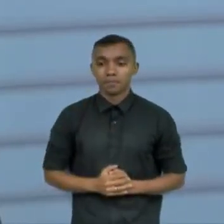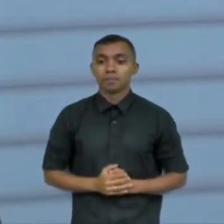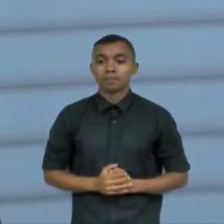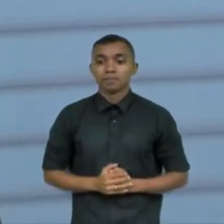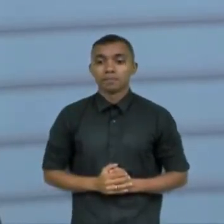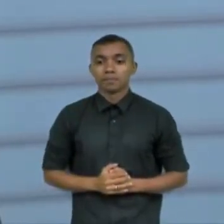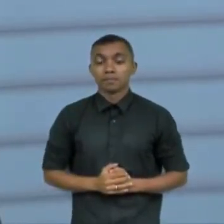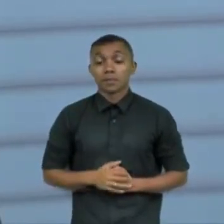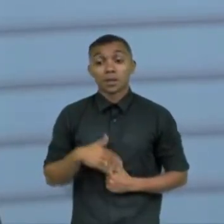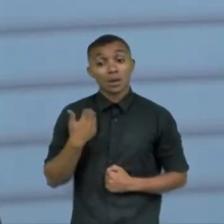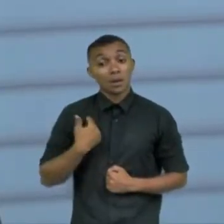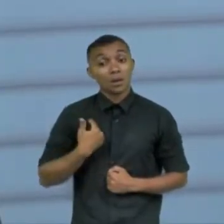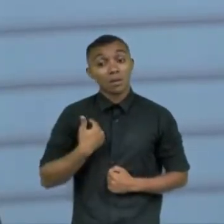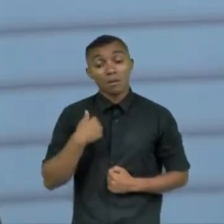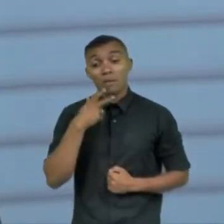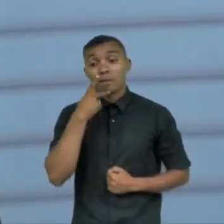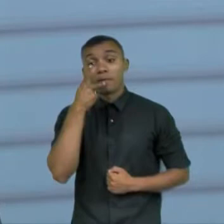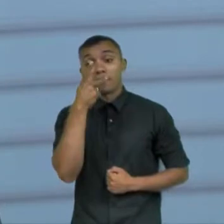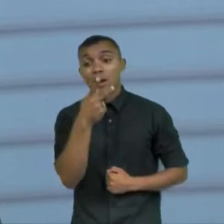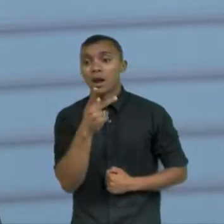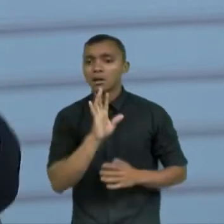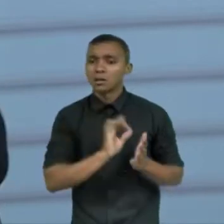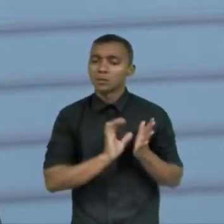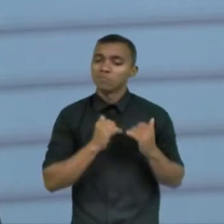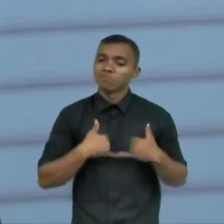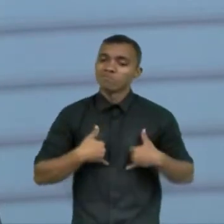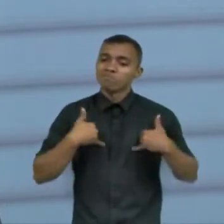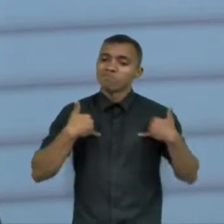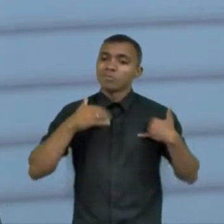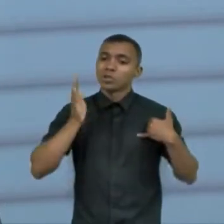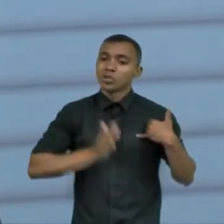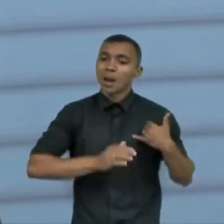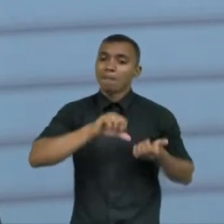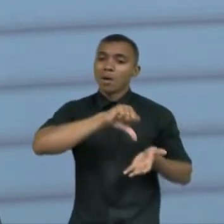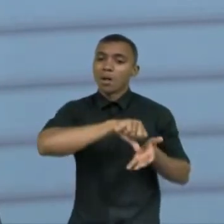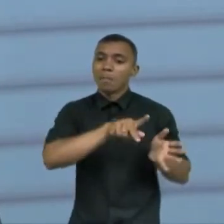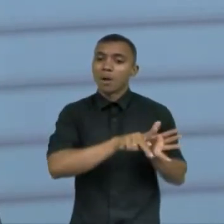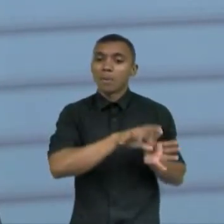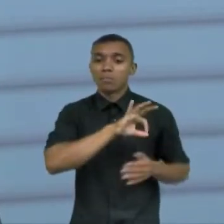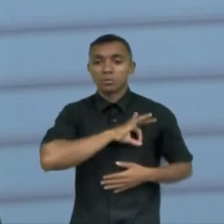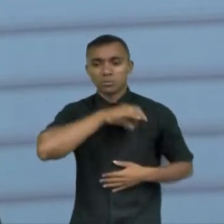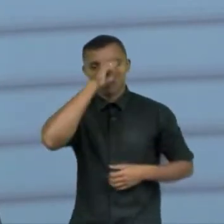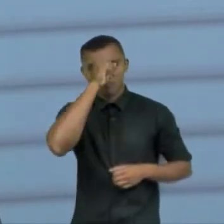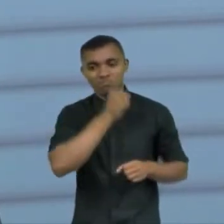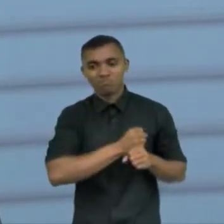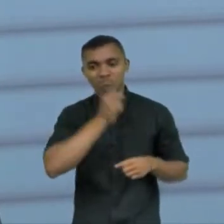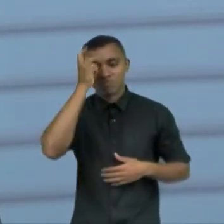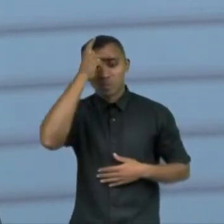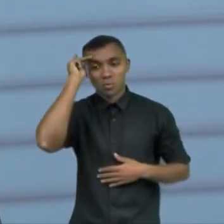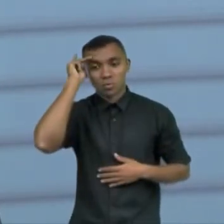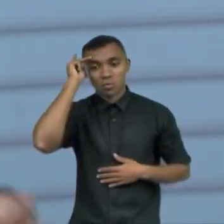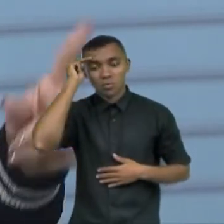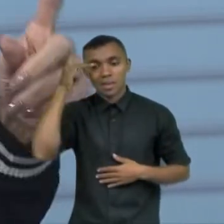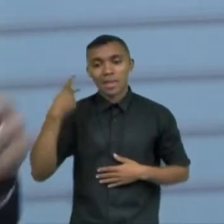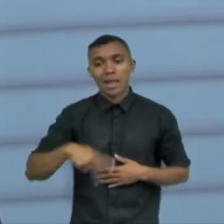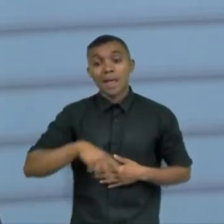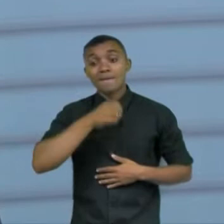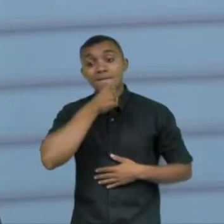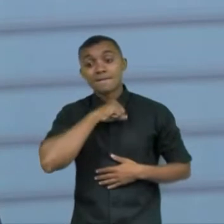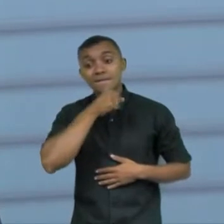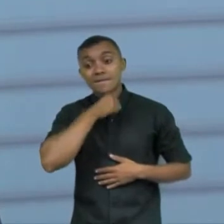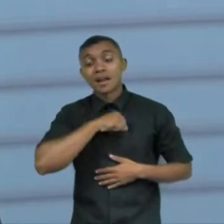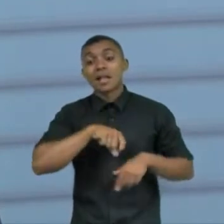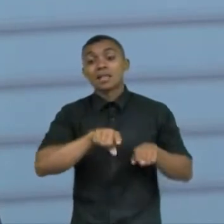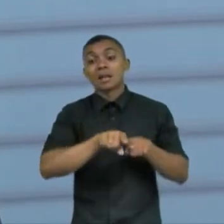que eu posso dizer com muito orgulho delegacia especializada do idoso e da pessoa com deficiência aqui no Ceará nós temos